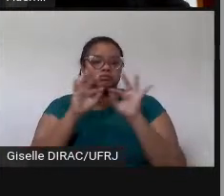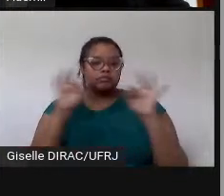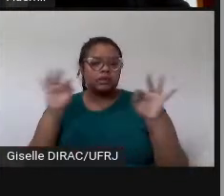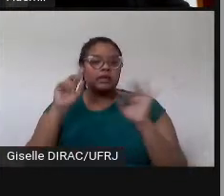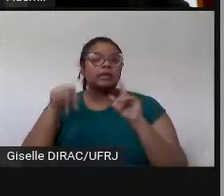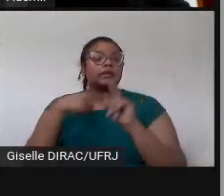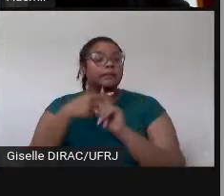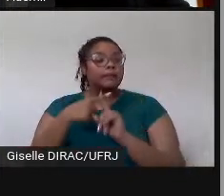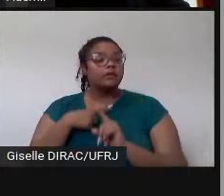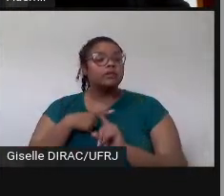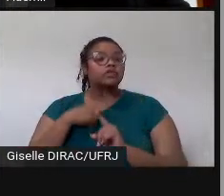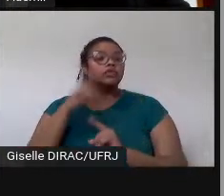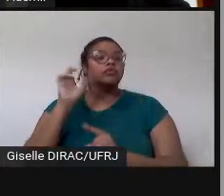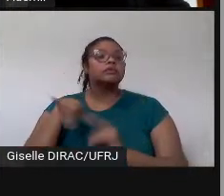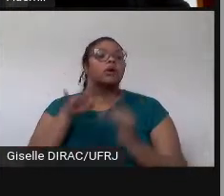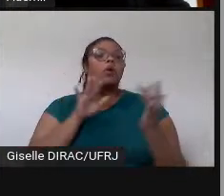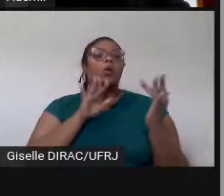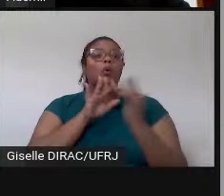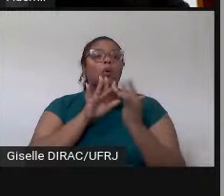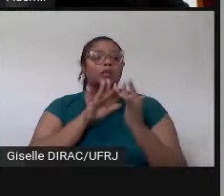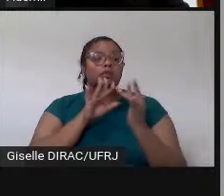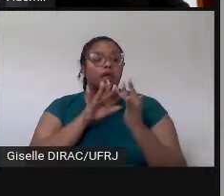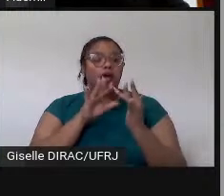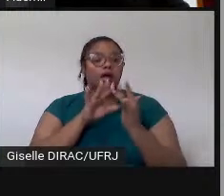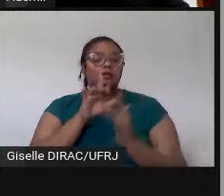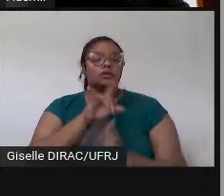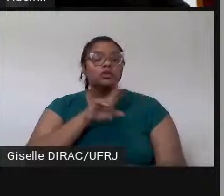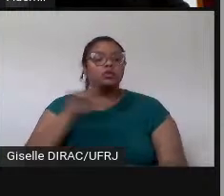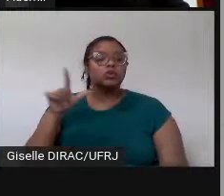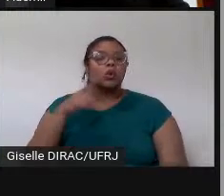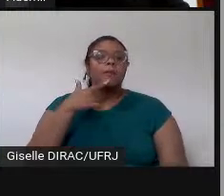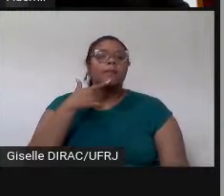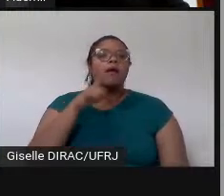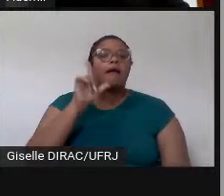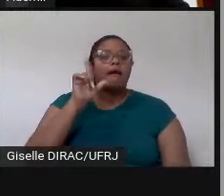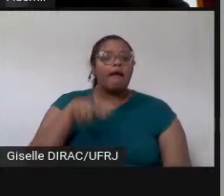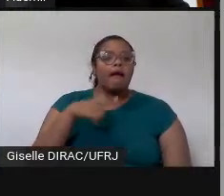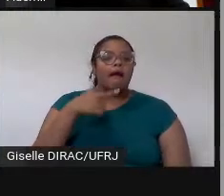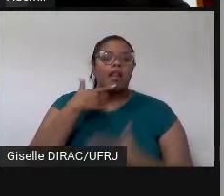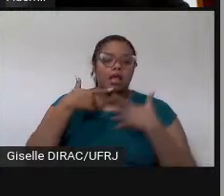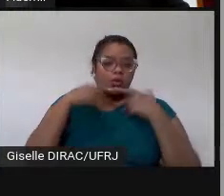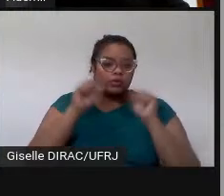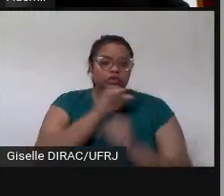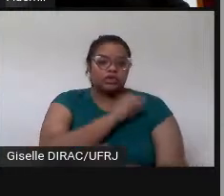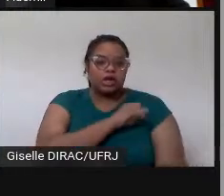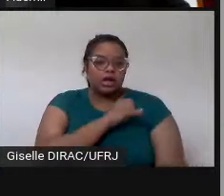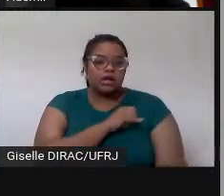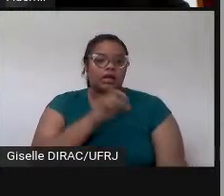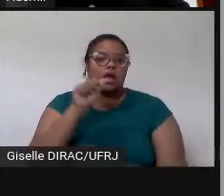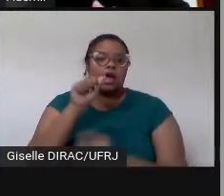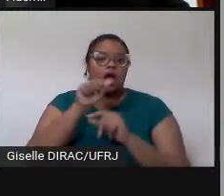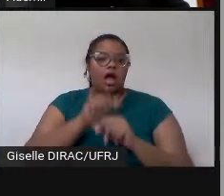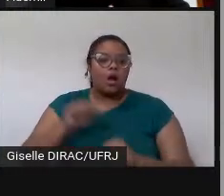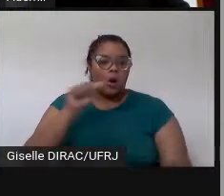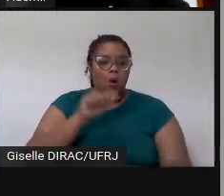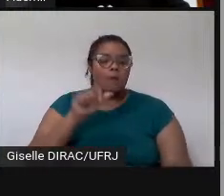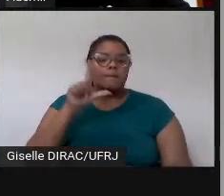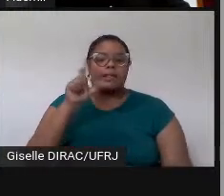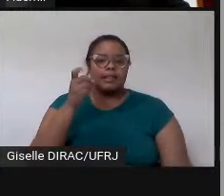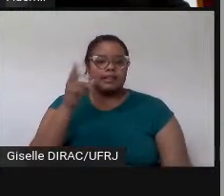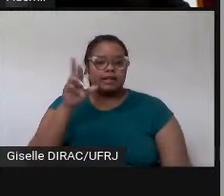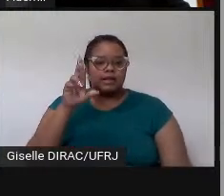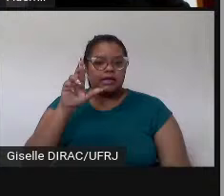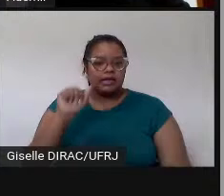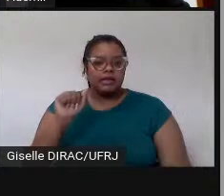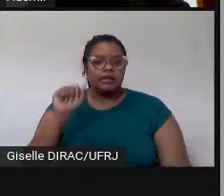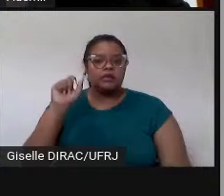deixo o contato, né, o linguística rio, arroba letras.ufrj.br. E nós vamos passar